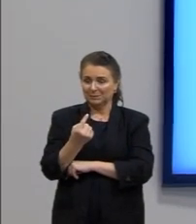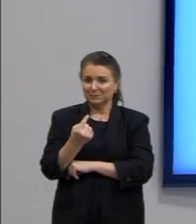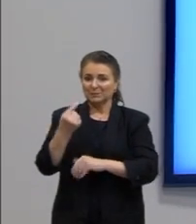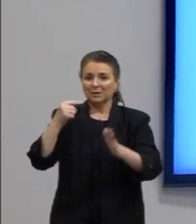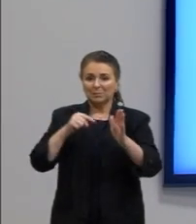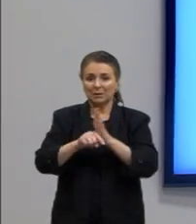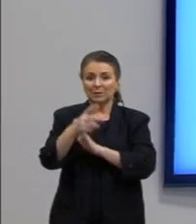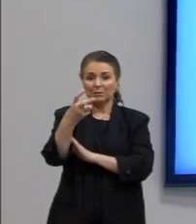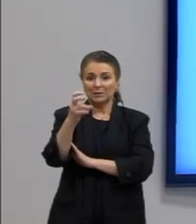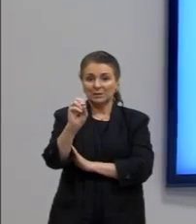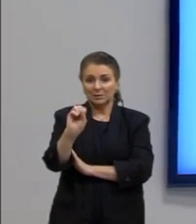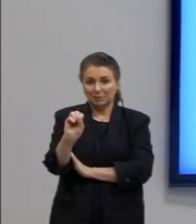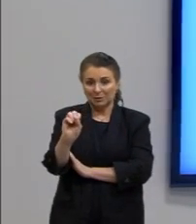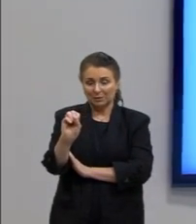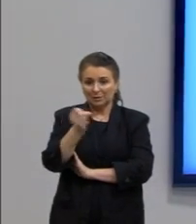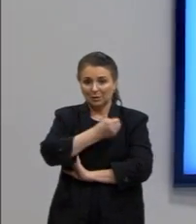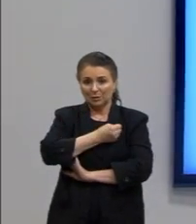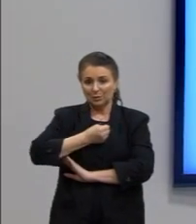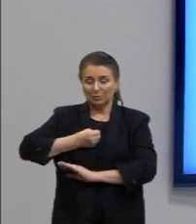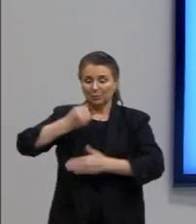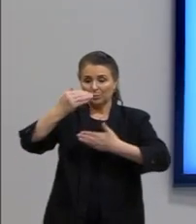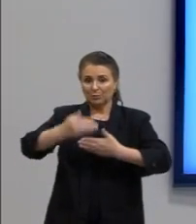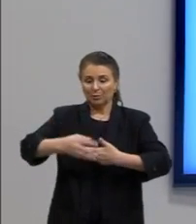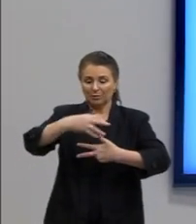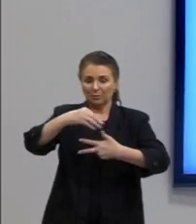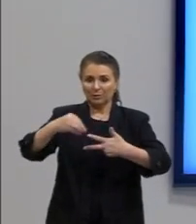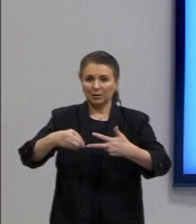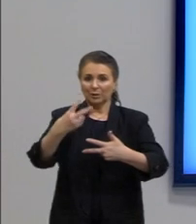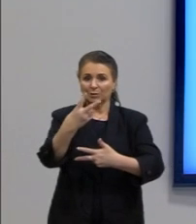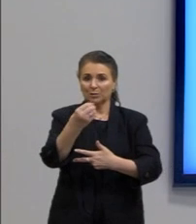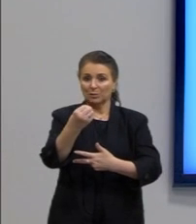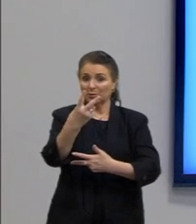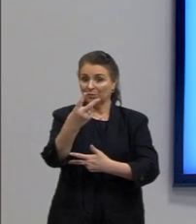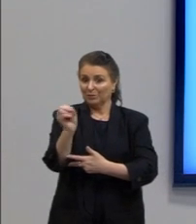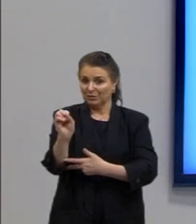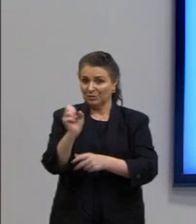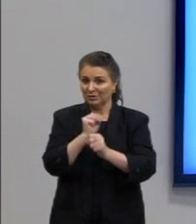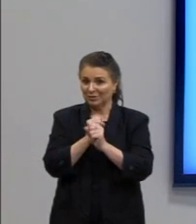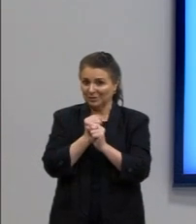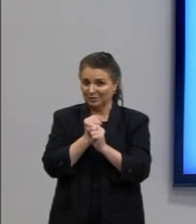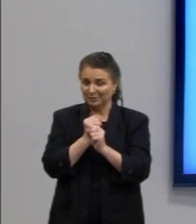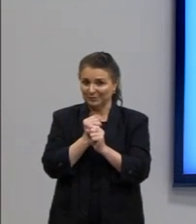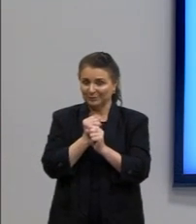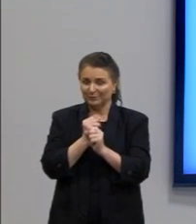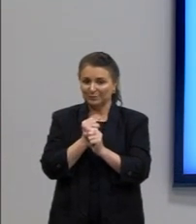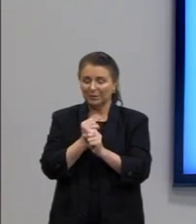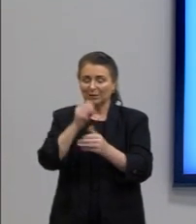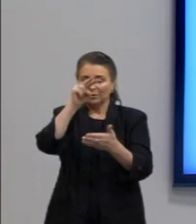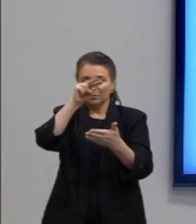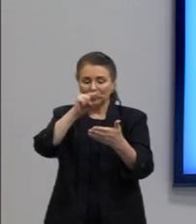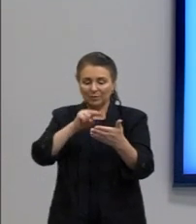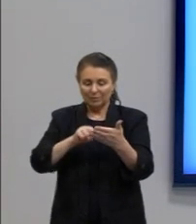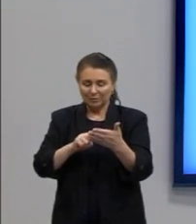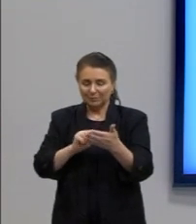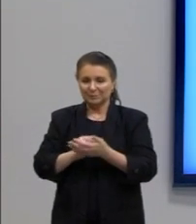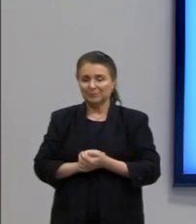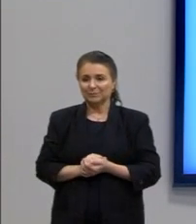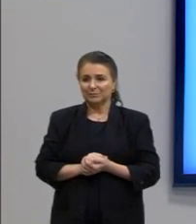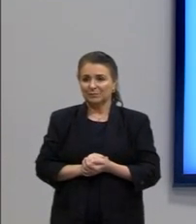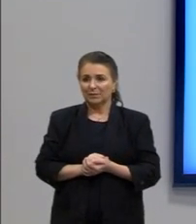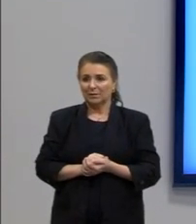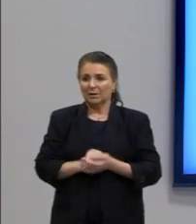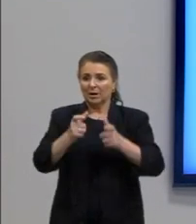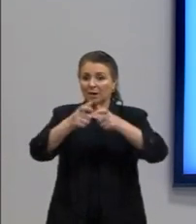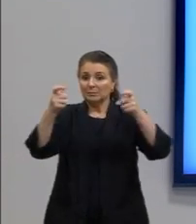questão 50. Prova do Enem 2020. Vamos ler aqui o que está nos falando. A